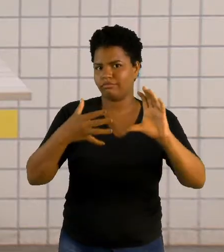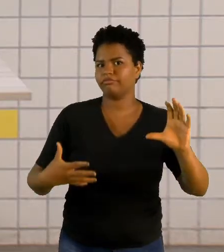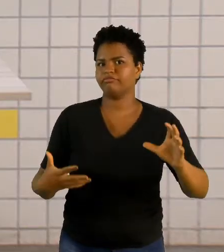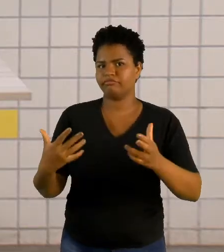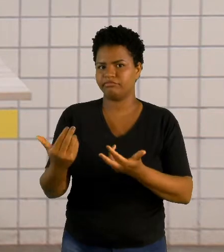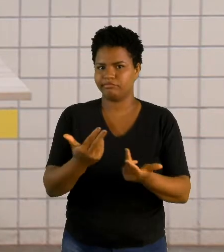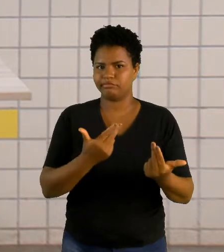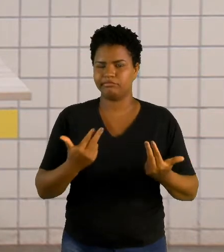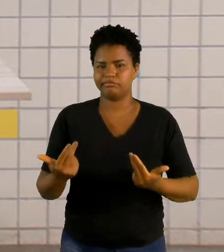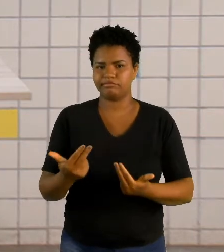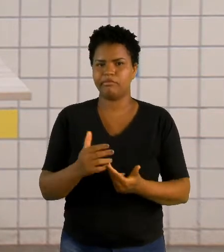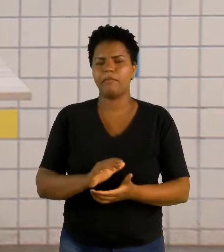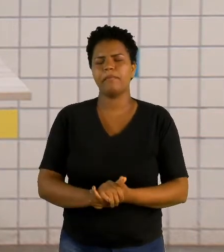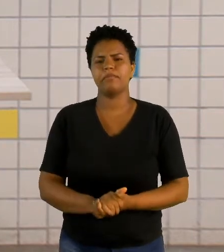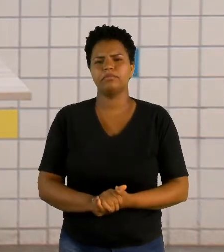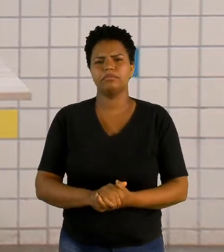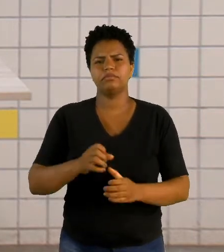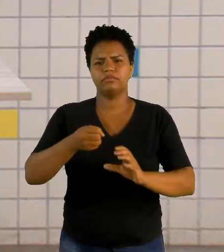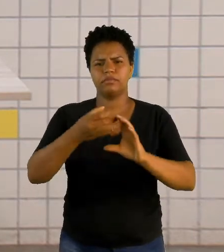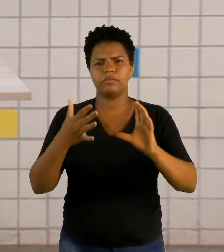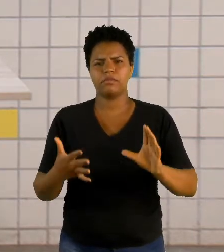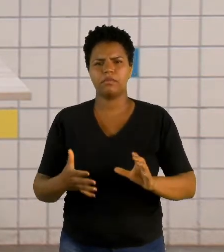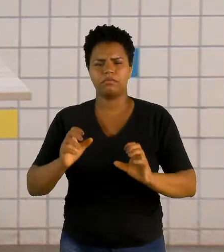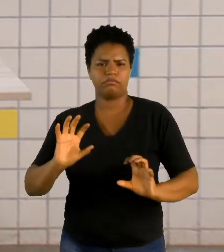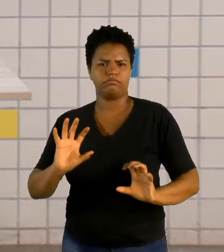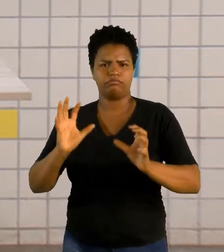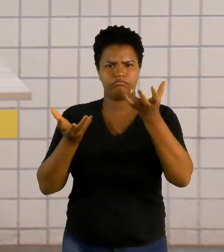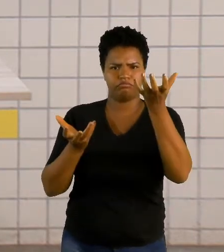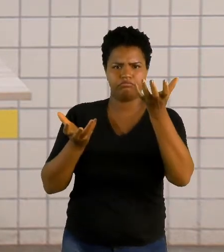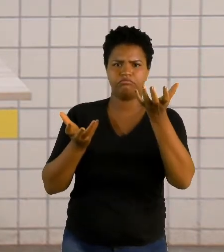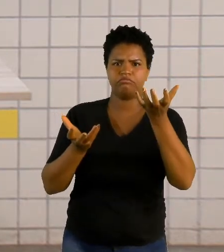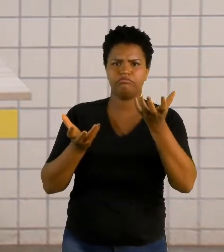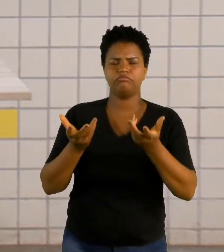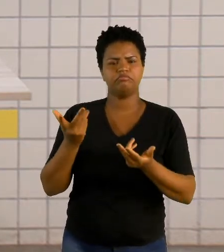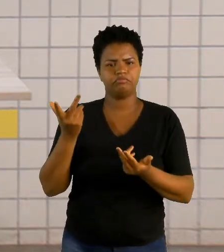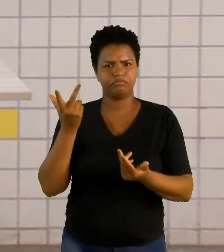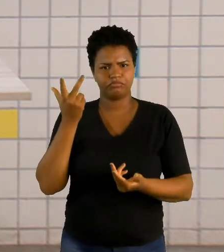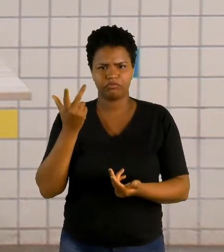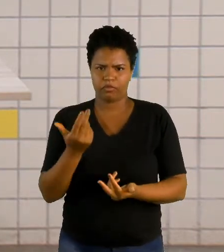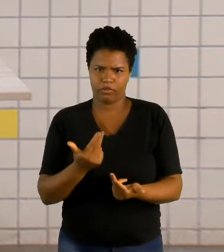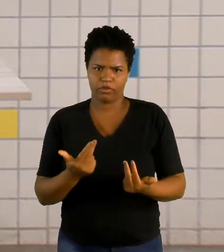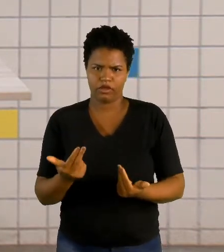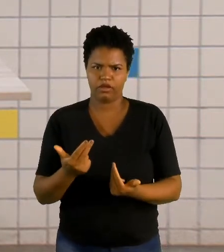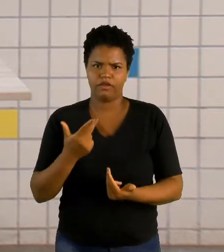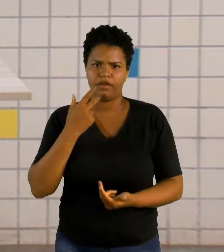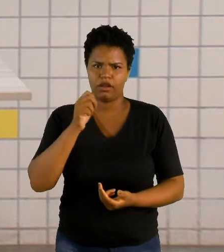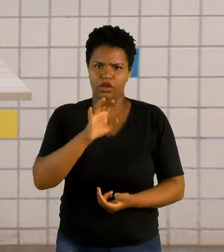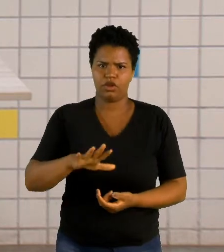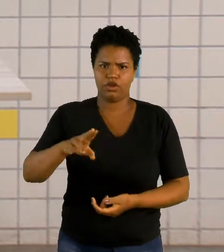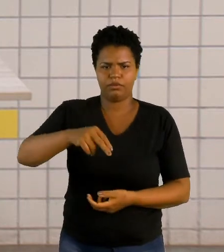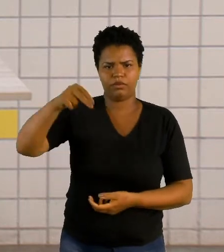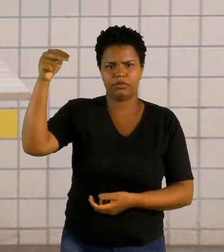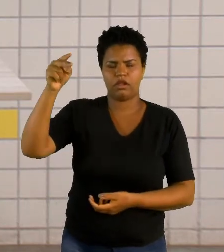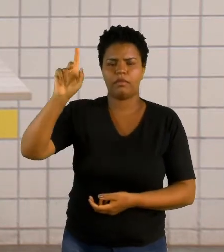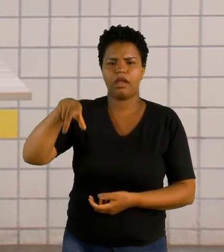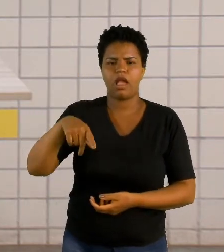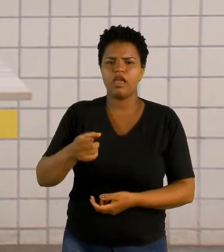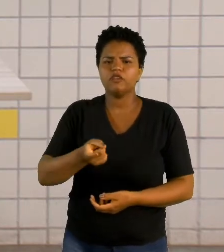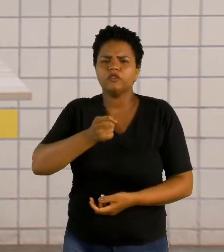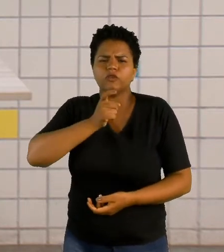E são essas características, como por exemplo, o clima em comum. Se eu for falar da Europa Norte, eu estou falando de climas polares.